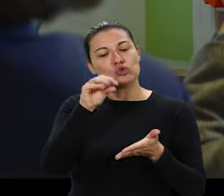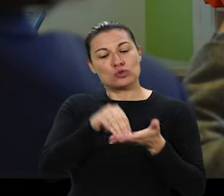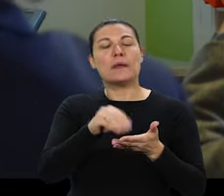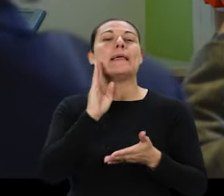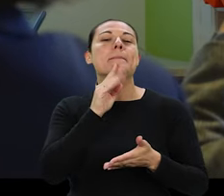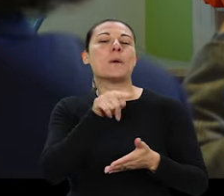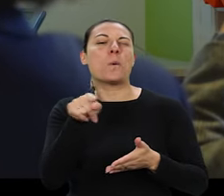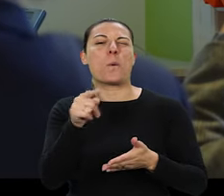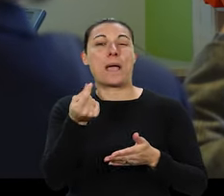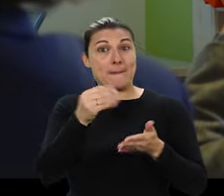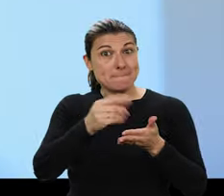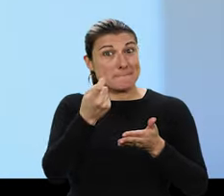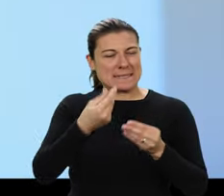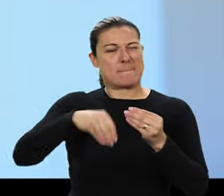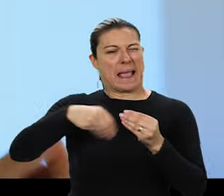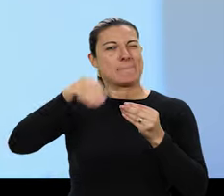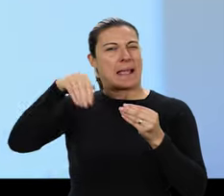números. É conforme as maletas.